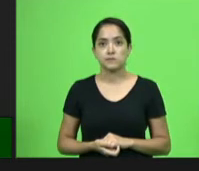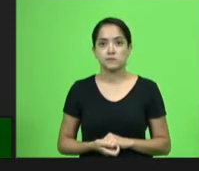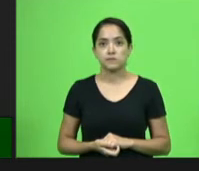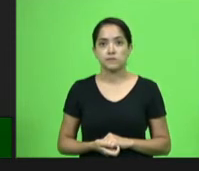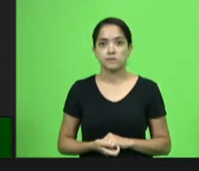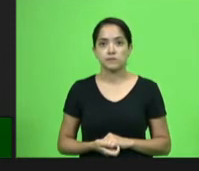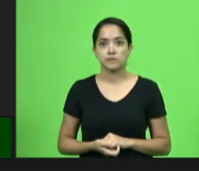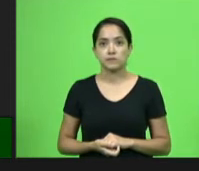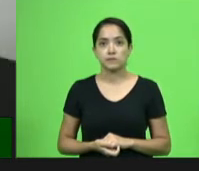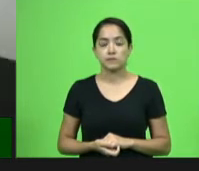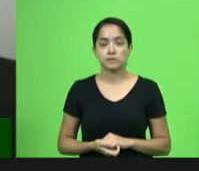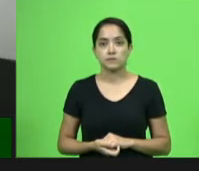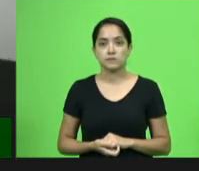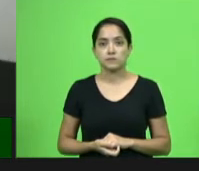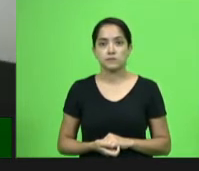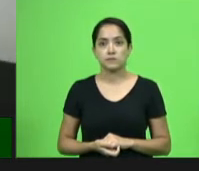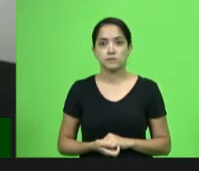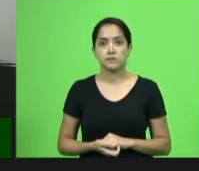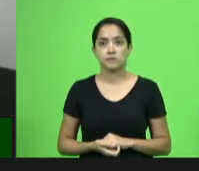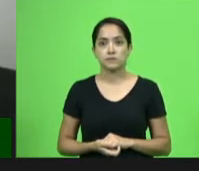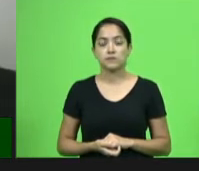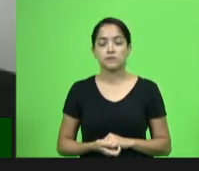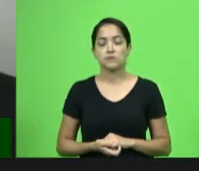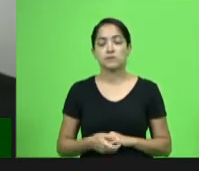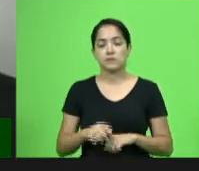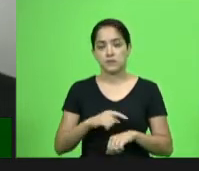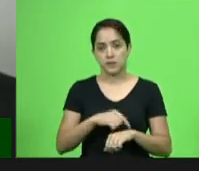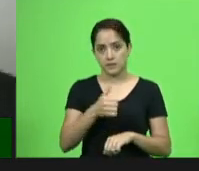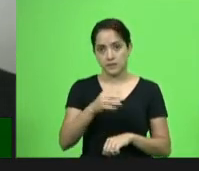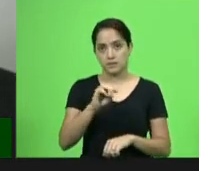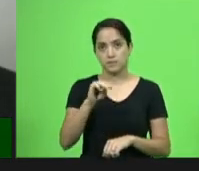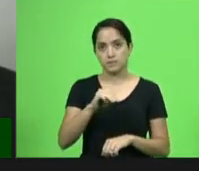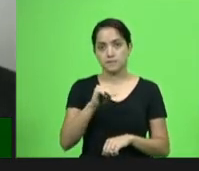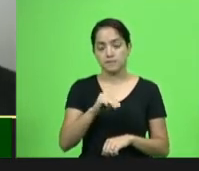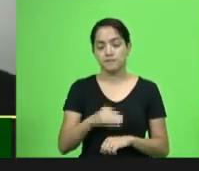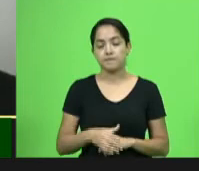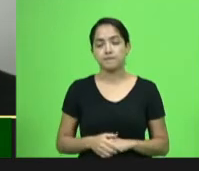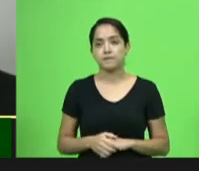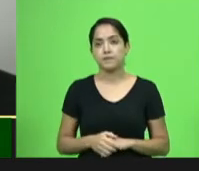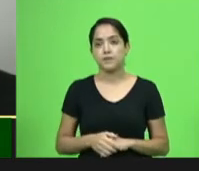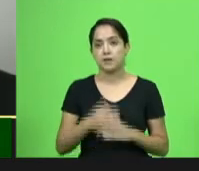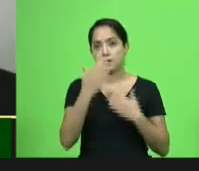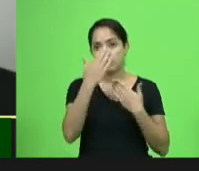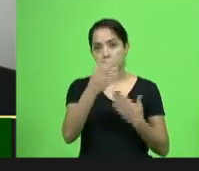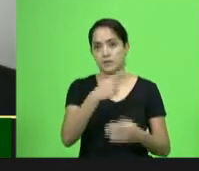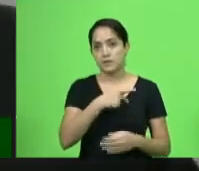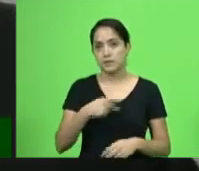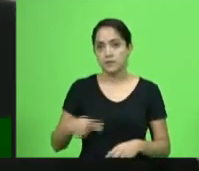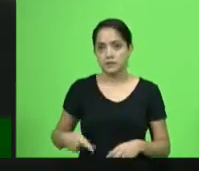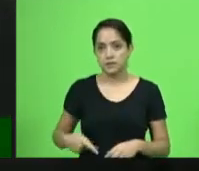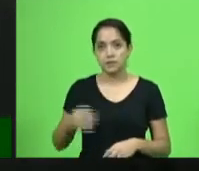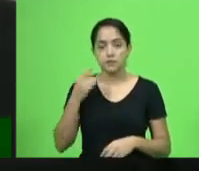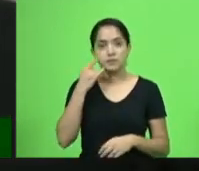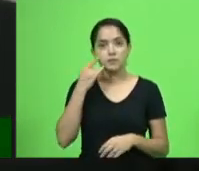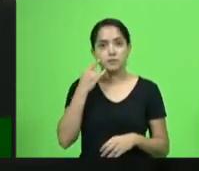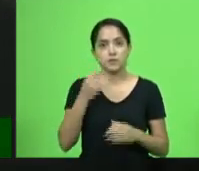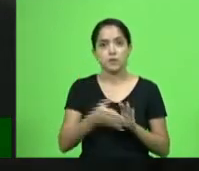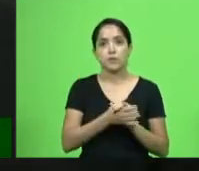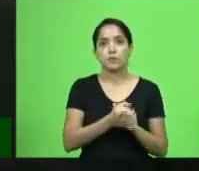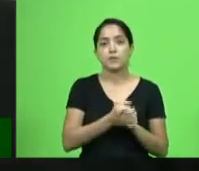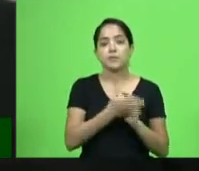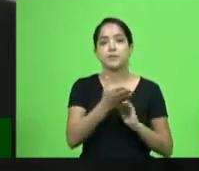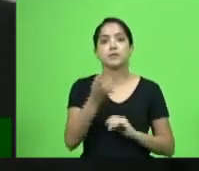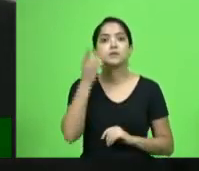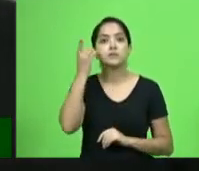Ok, deputado Vassalense, tem o tempo de até 10 minutos. Muito obrigado, presidente, deputado Mauro de Nadal. Cumprimento aos nobres